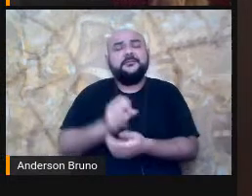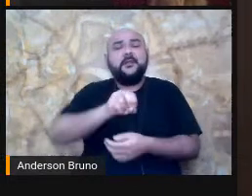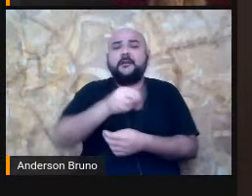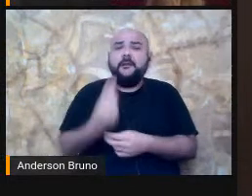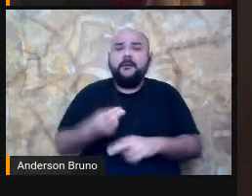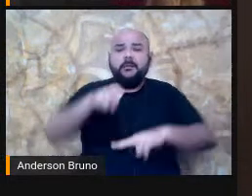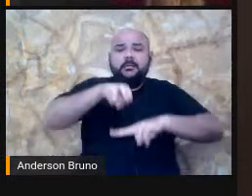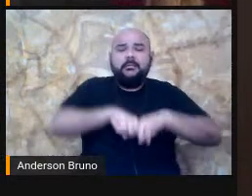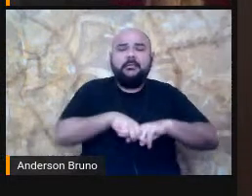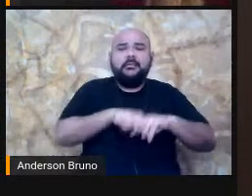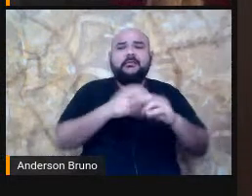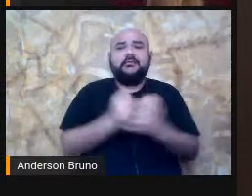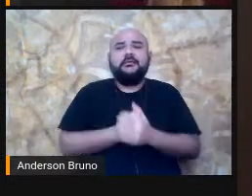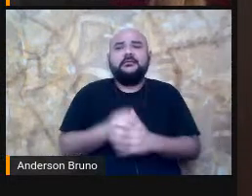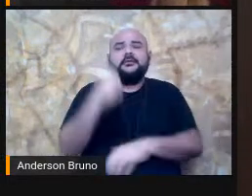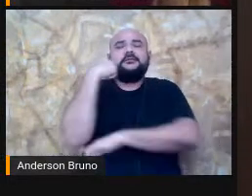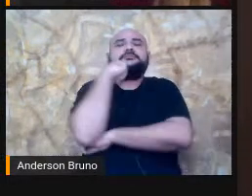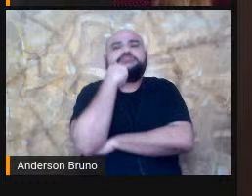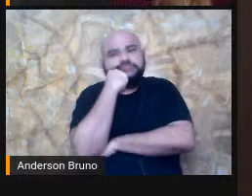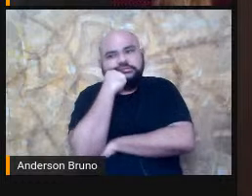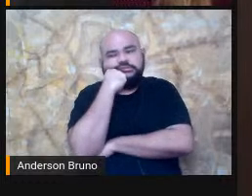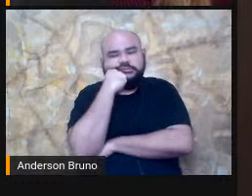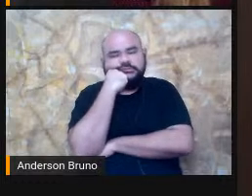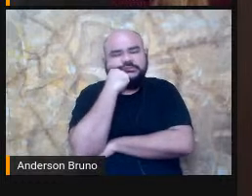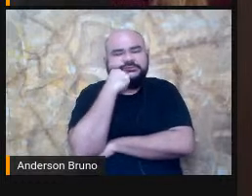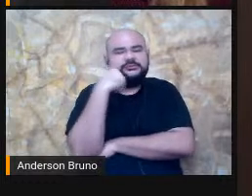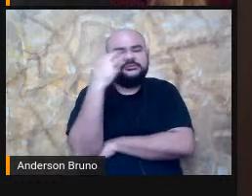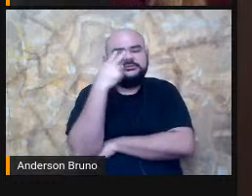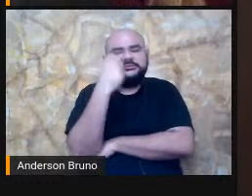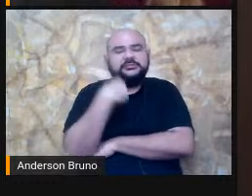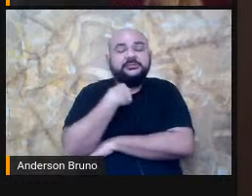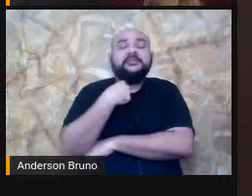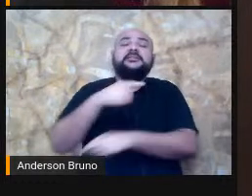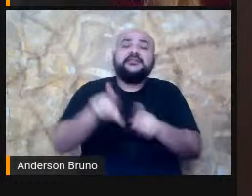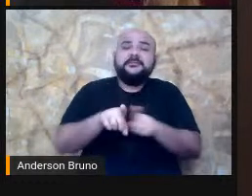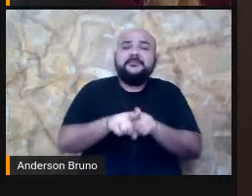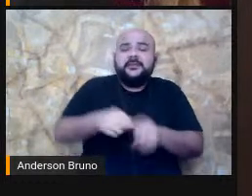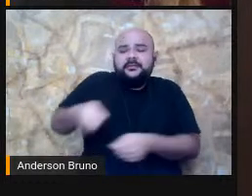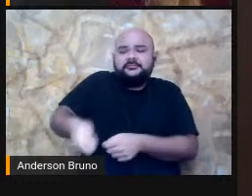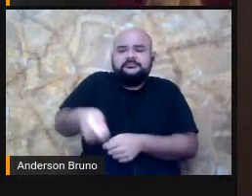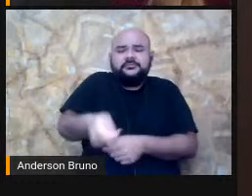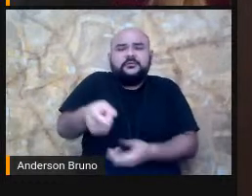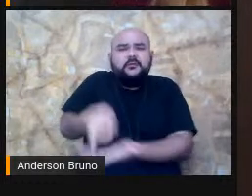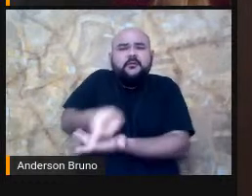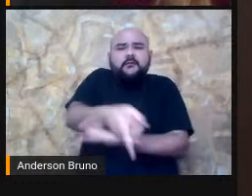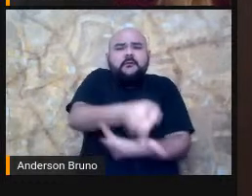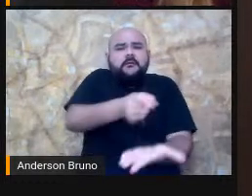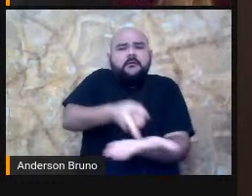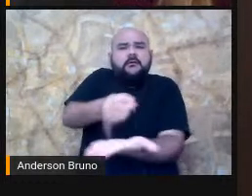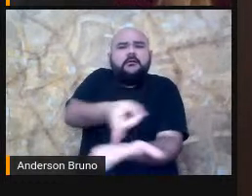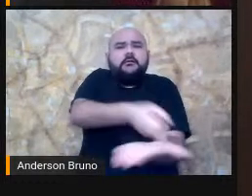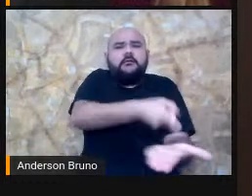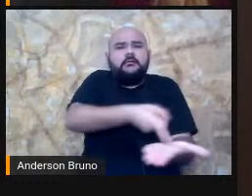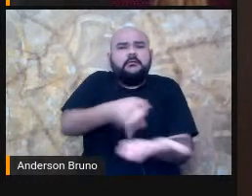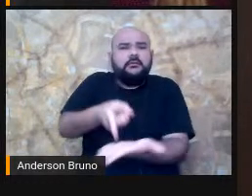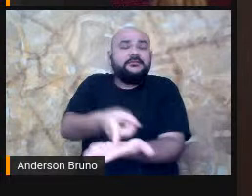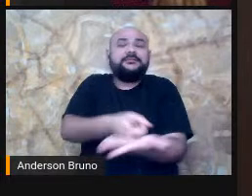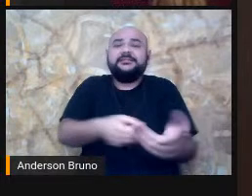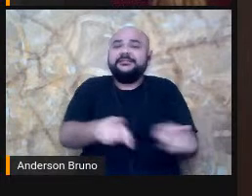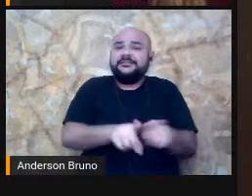ao lado de outra pessoa, trabalhando ao seu lado, presença de bengala, vara ou instrumento musical, tamanho das mãos